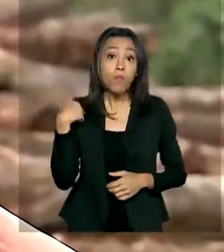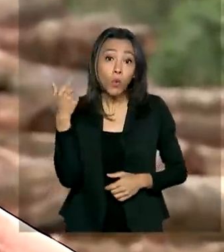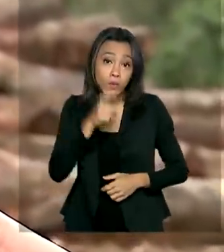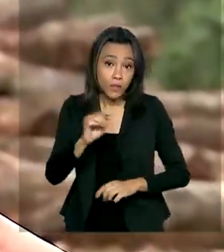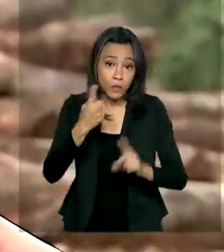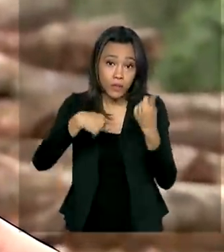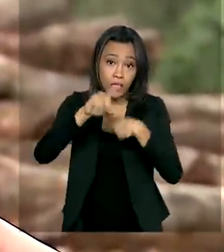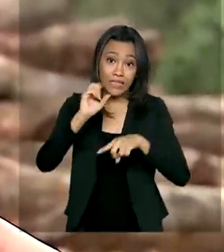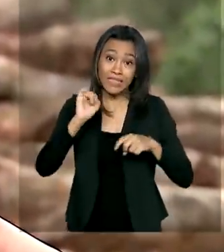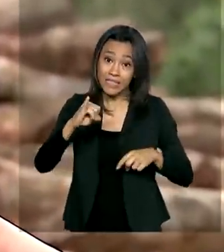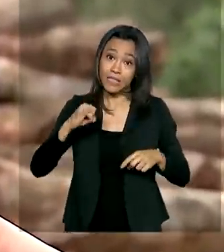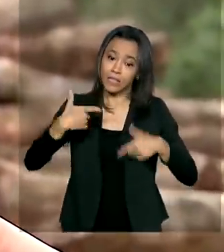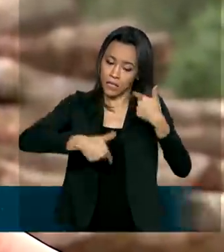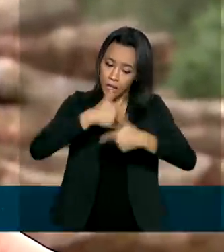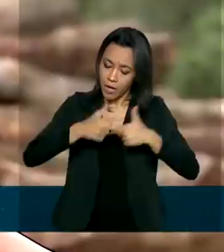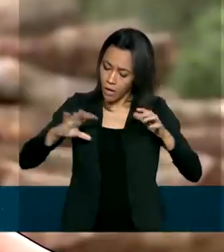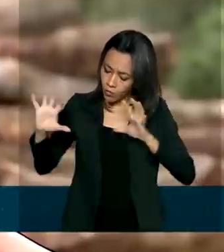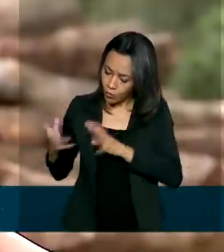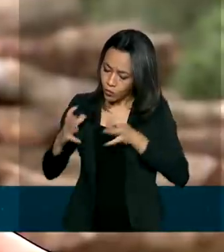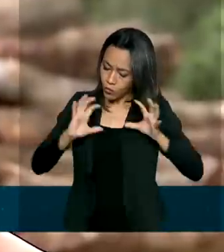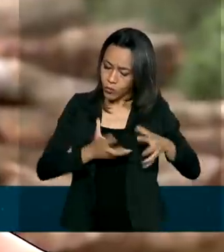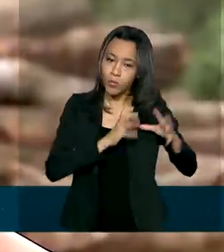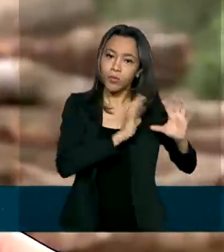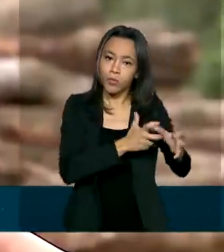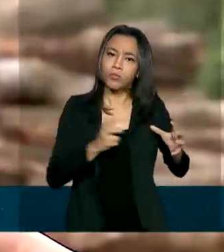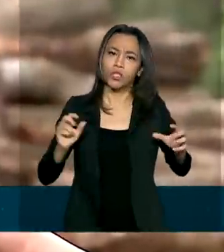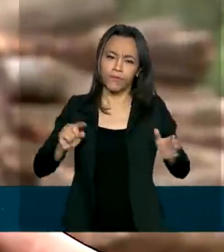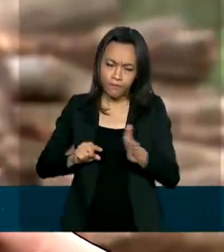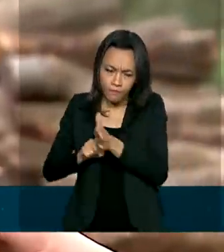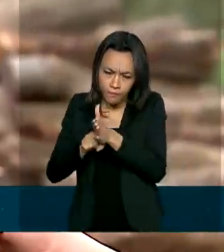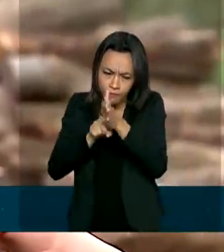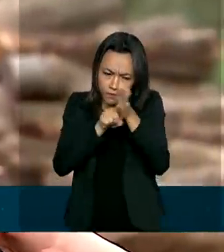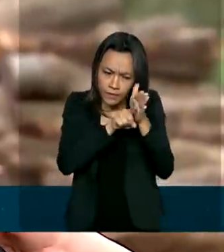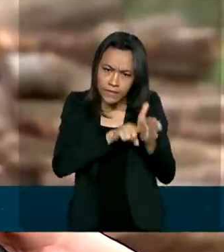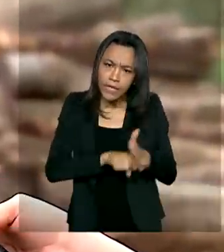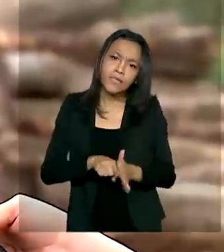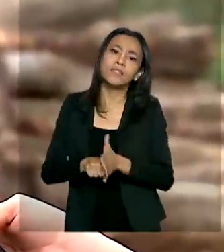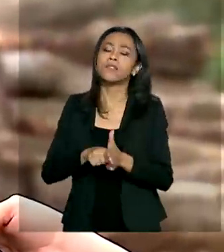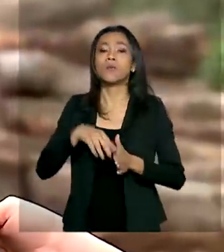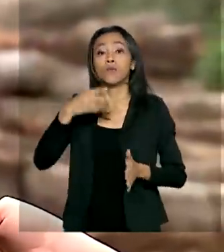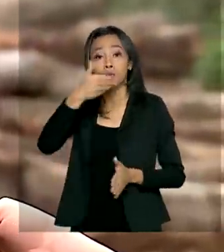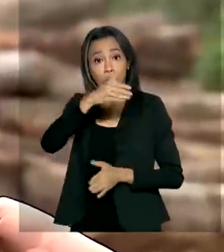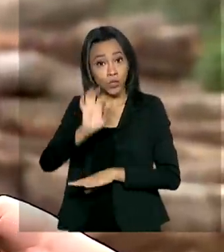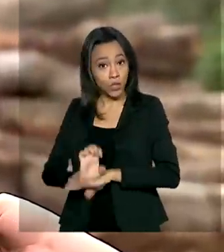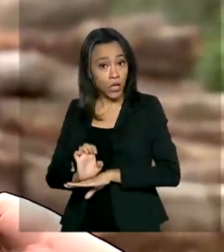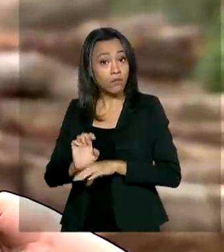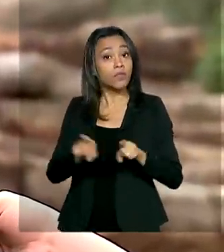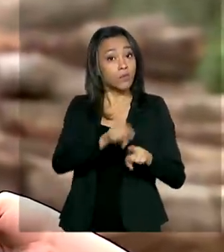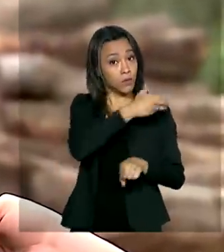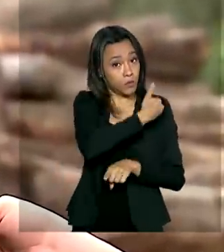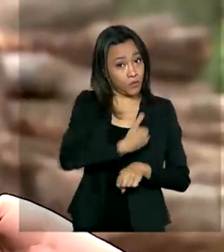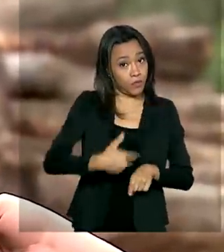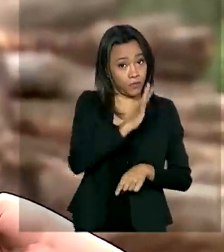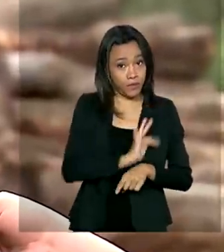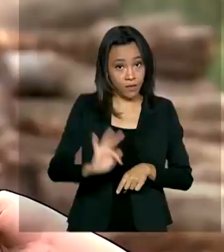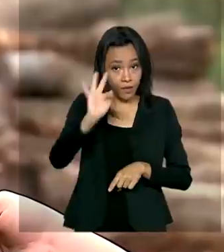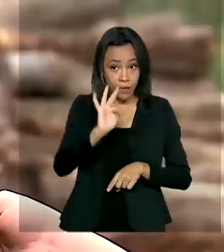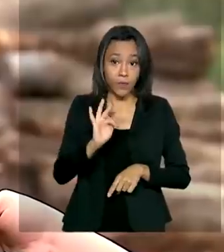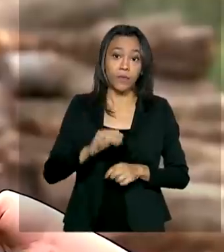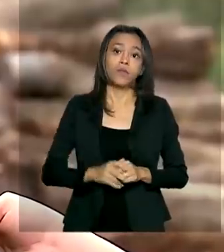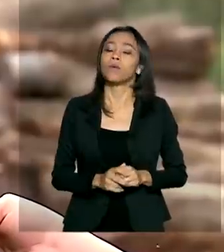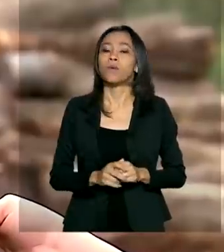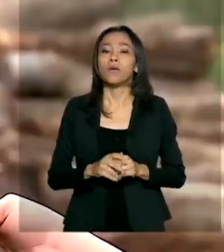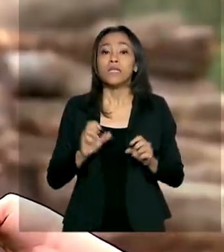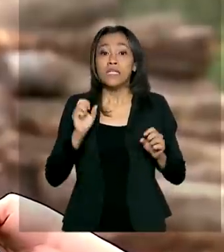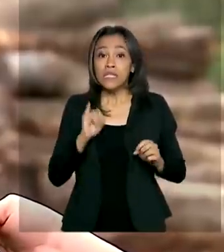a gente trabalhar em conjunto com todos os órgãos de segurança pública e fiscalização estaduais e federais. Com a sinergia de todos eles, ou